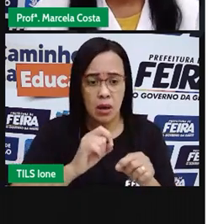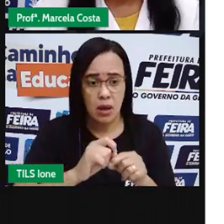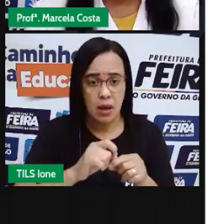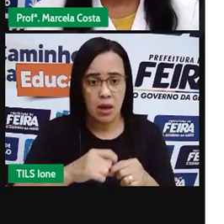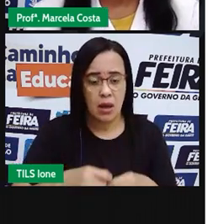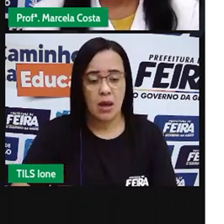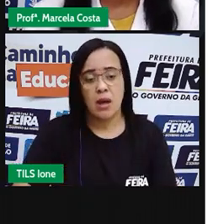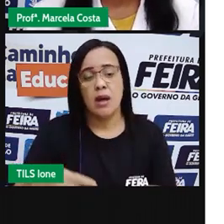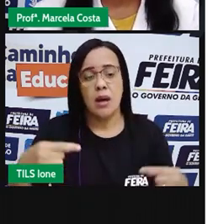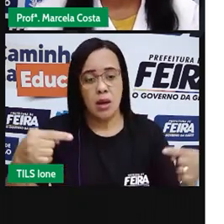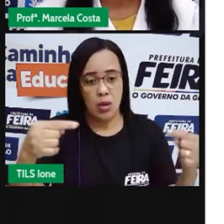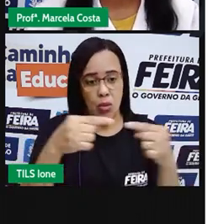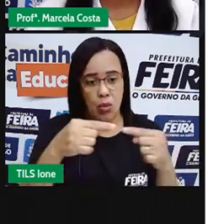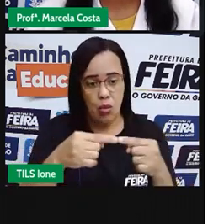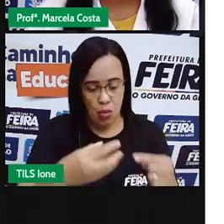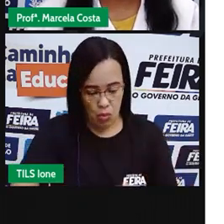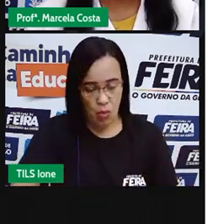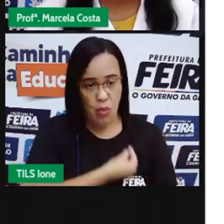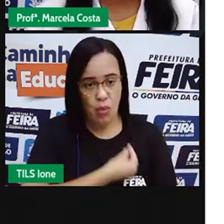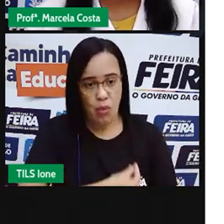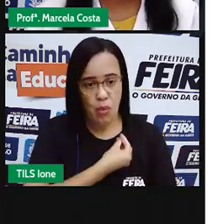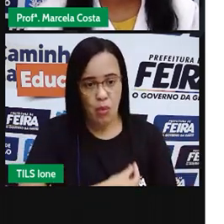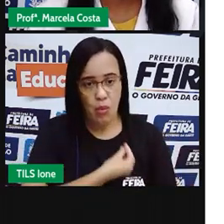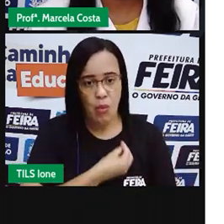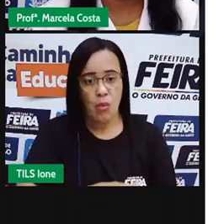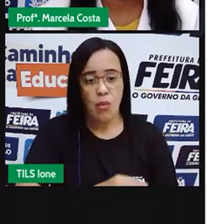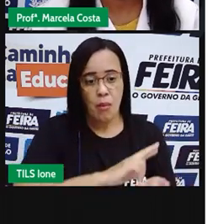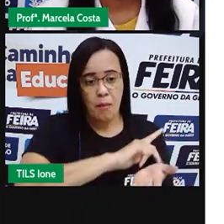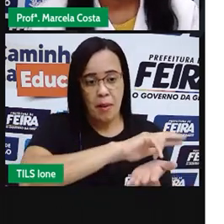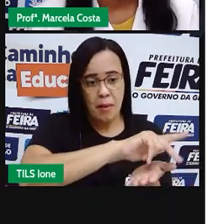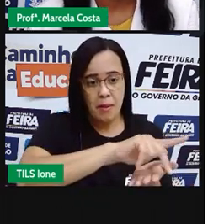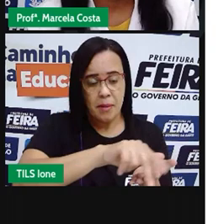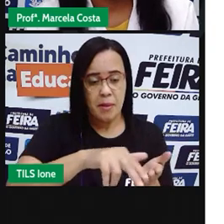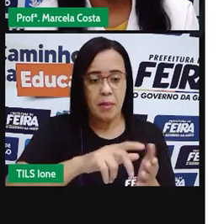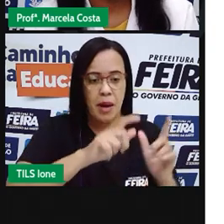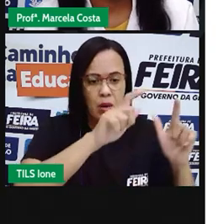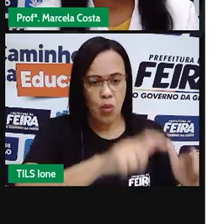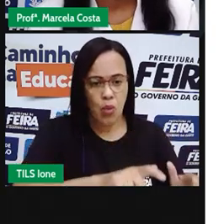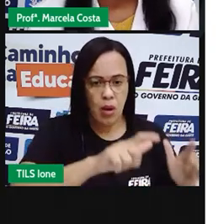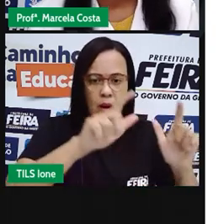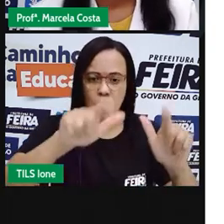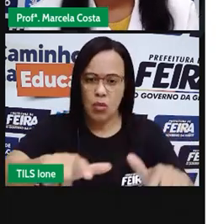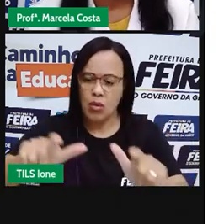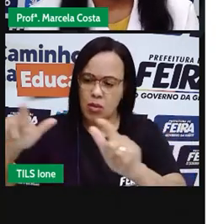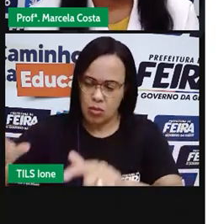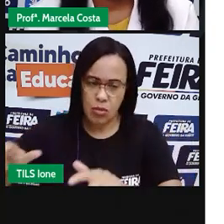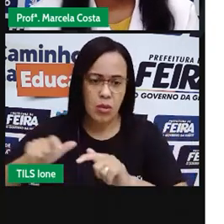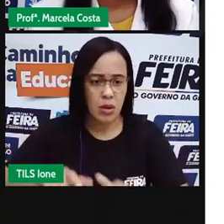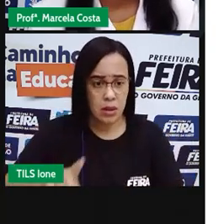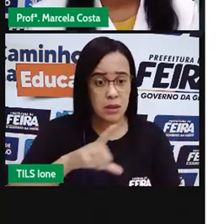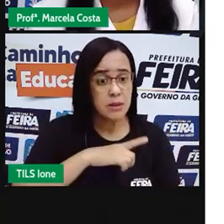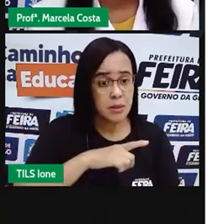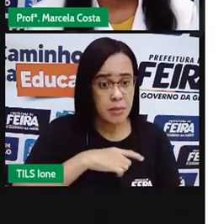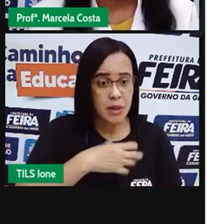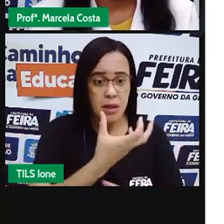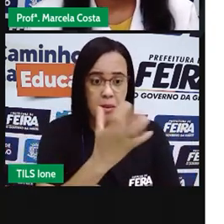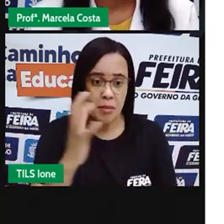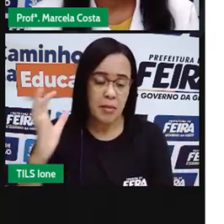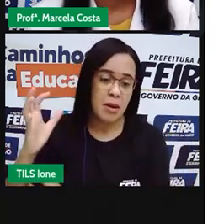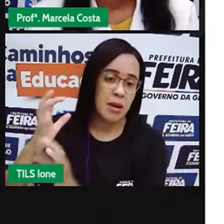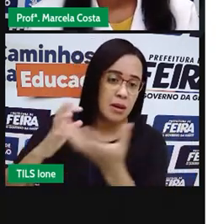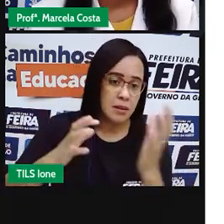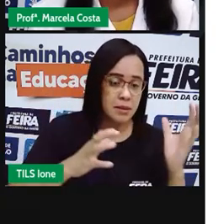em diferentes estados. Com plantas aquáticos, plantas